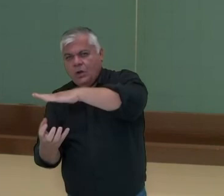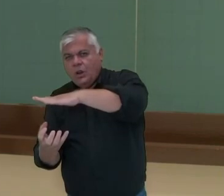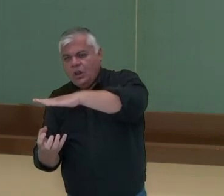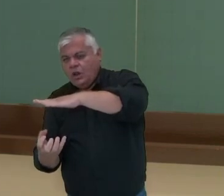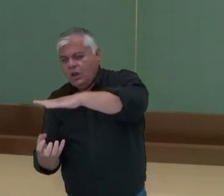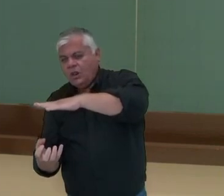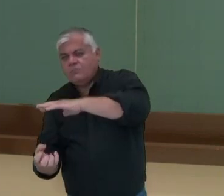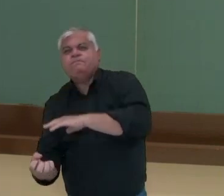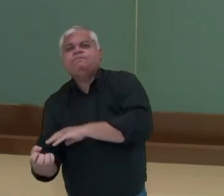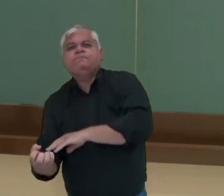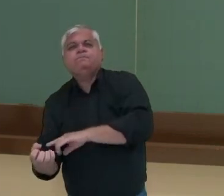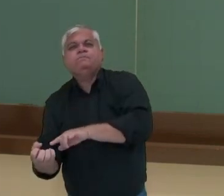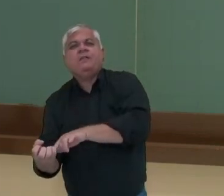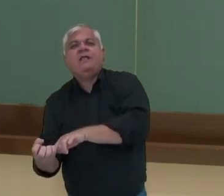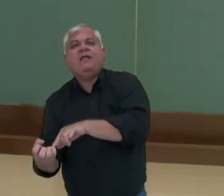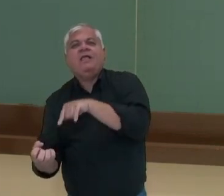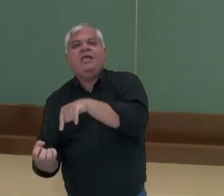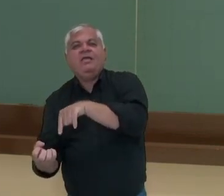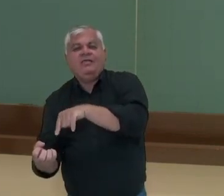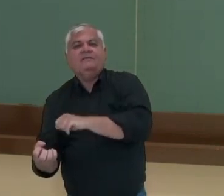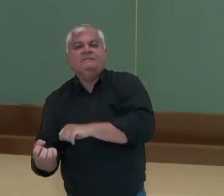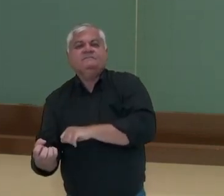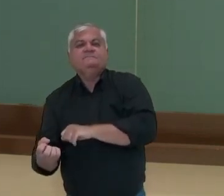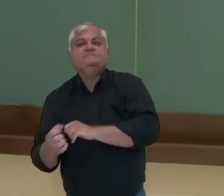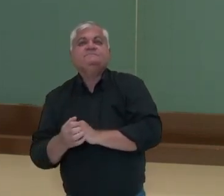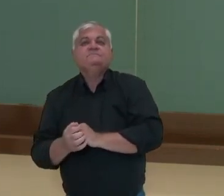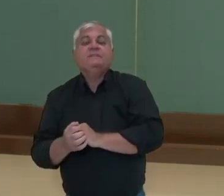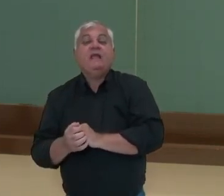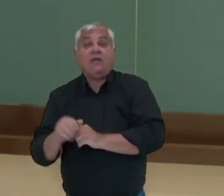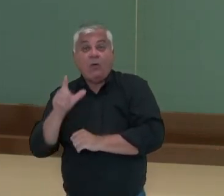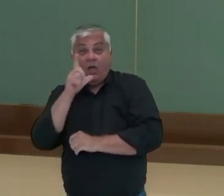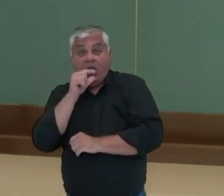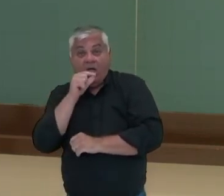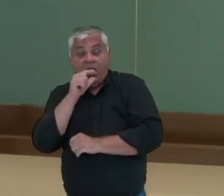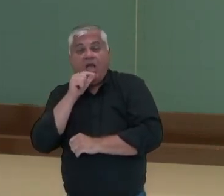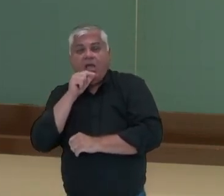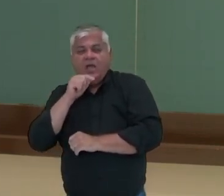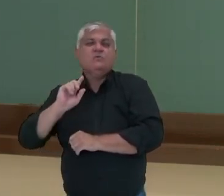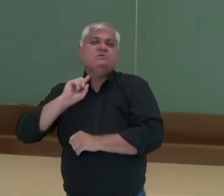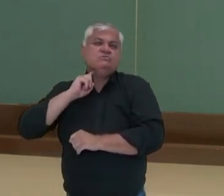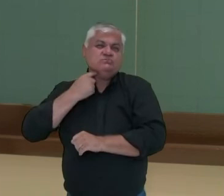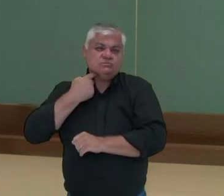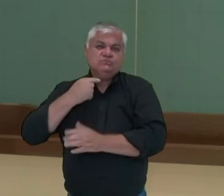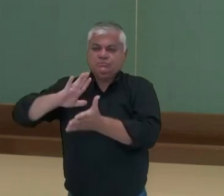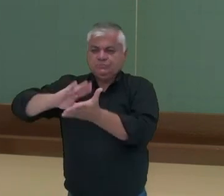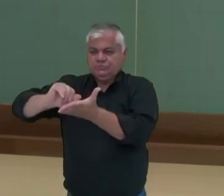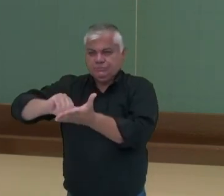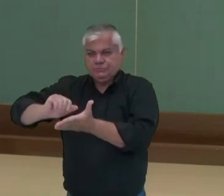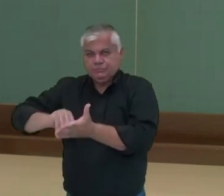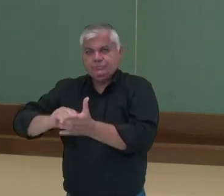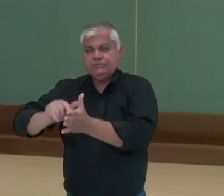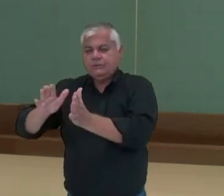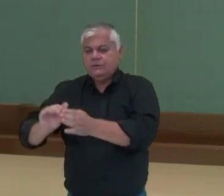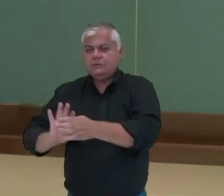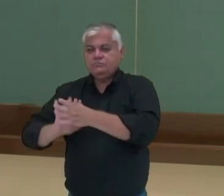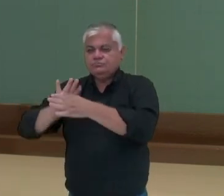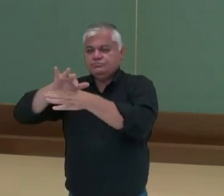descendo. Esse material vai ficar no fundo do tanque. A água sem os flocos e sujeira passa para um outro